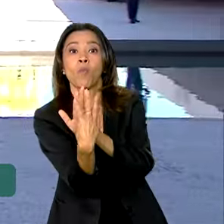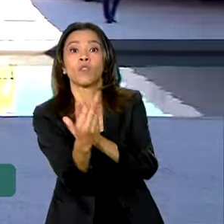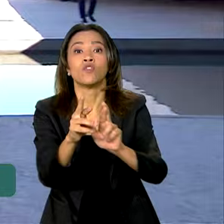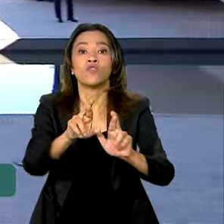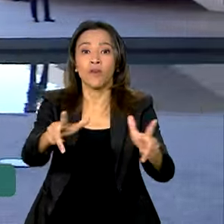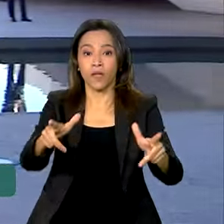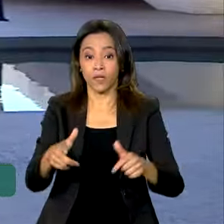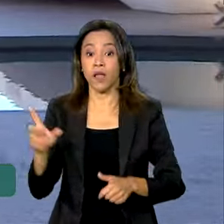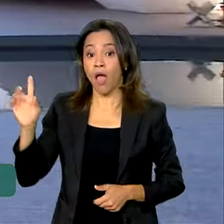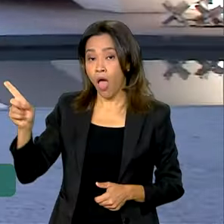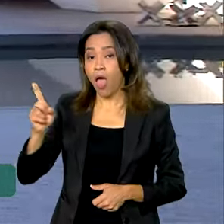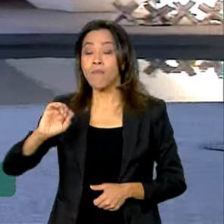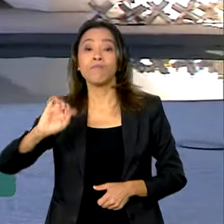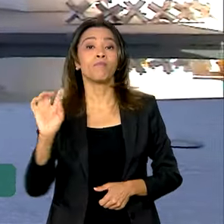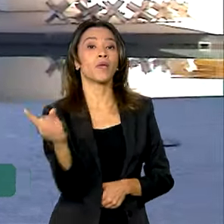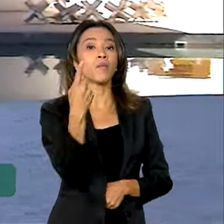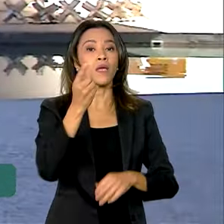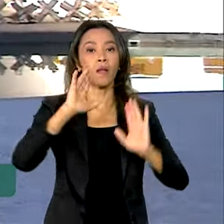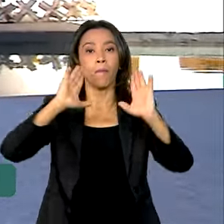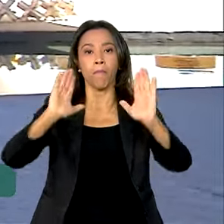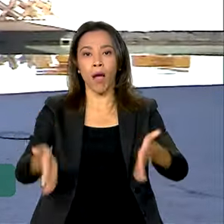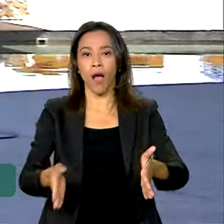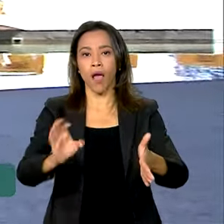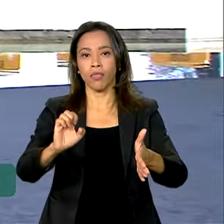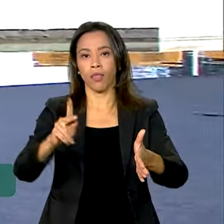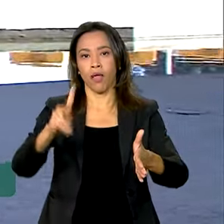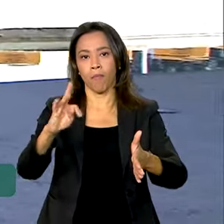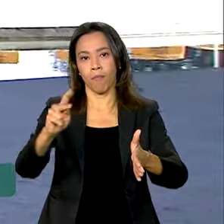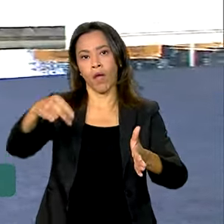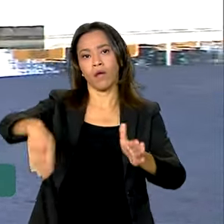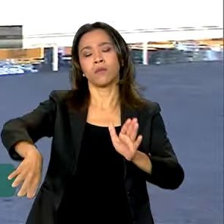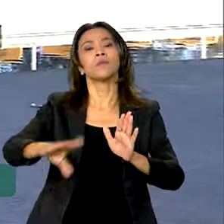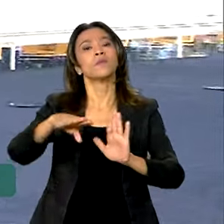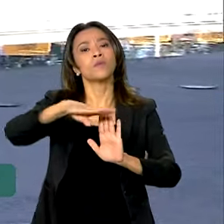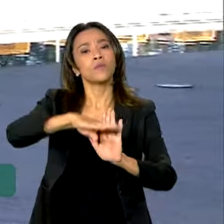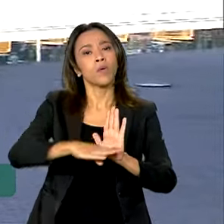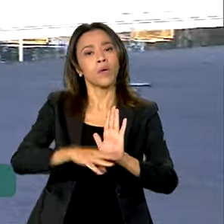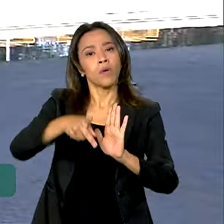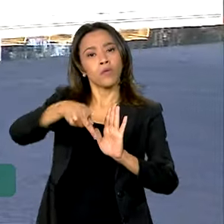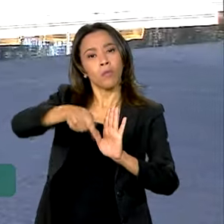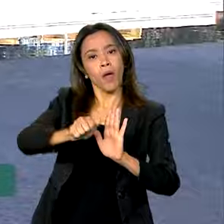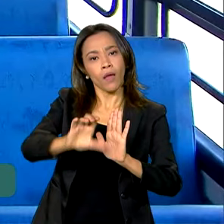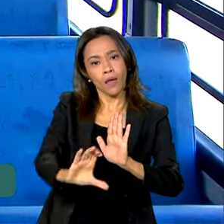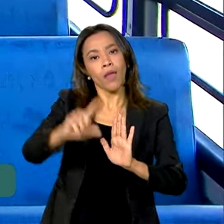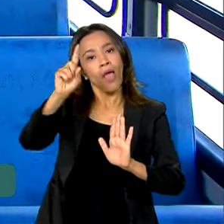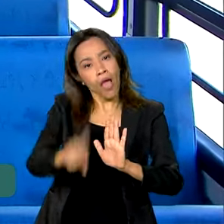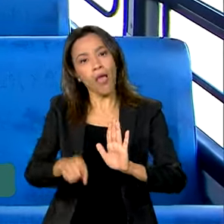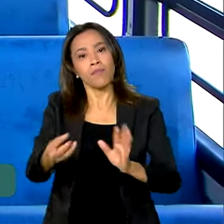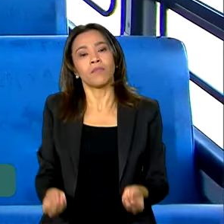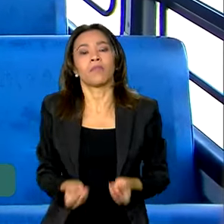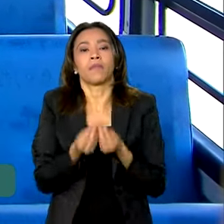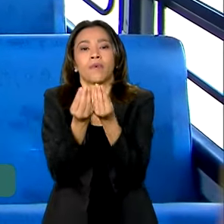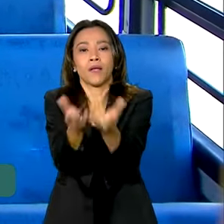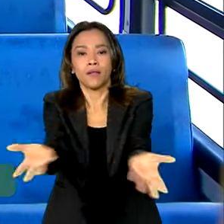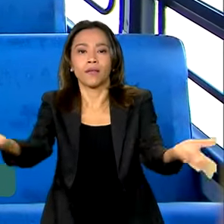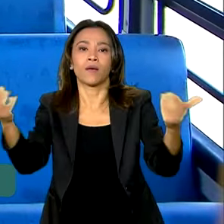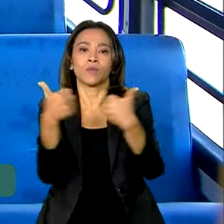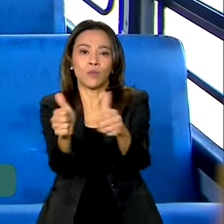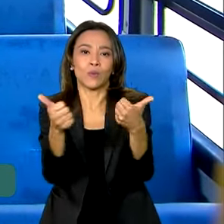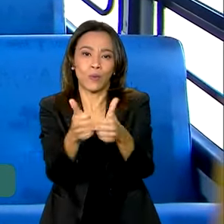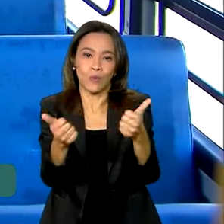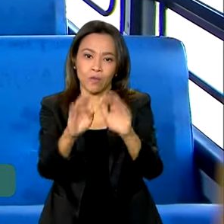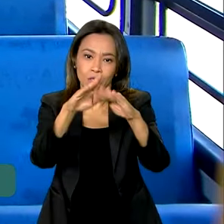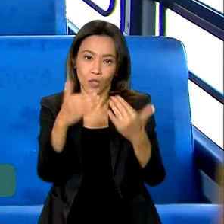parte da primeira etapa do novo PAC Seleções, que garantiu a compra de veículos para o programa Caminho da Escola, que vai atender 1